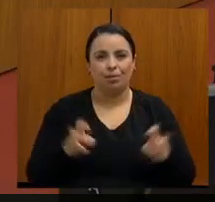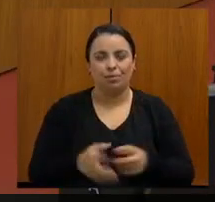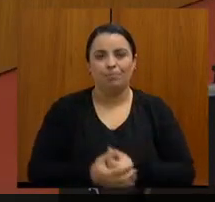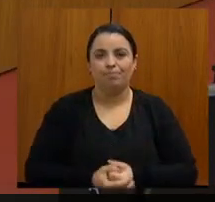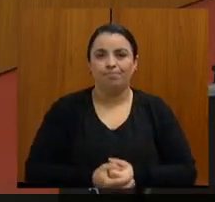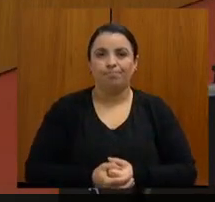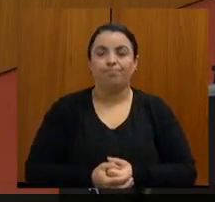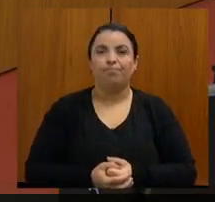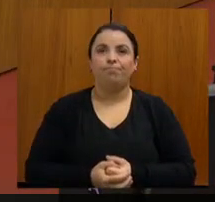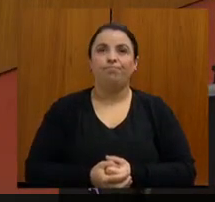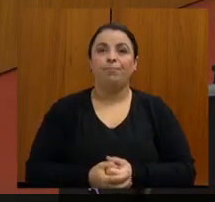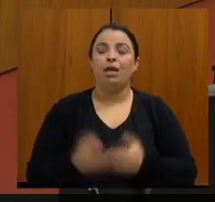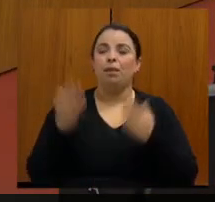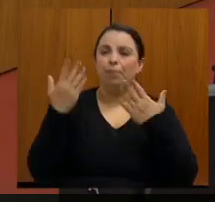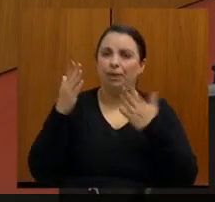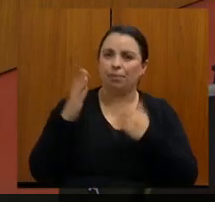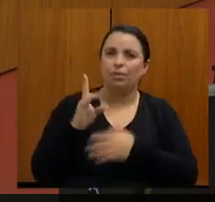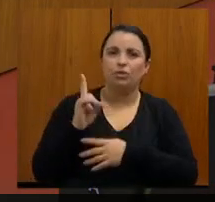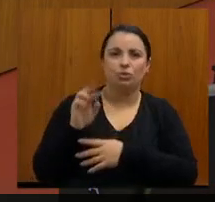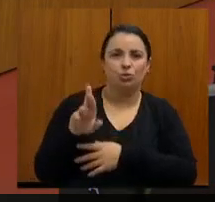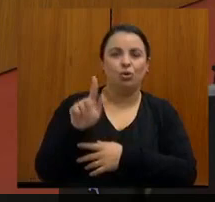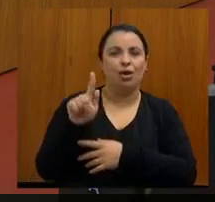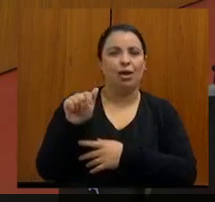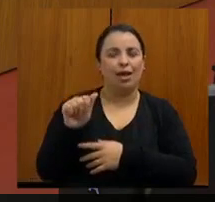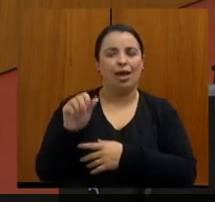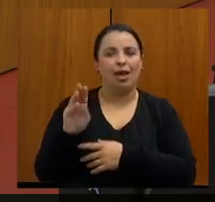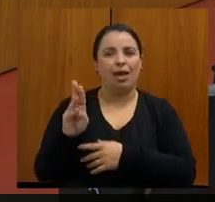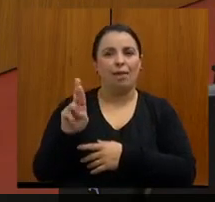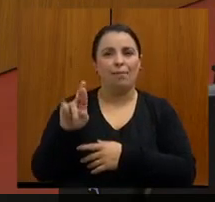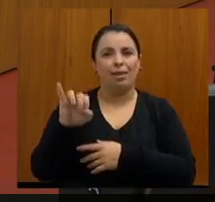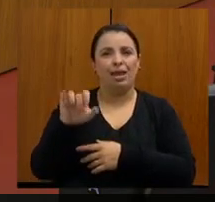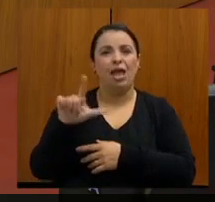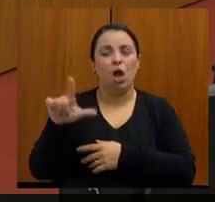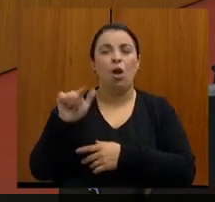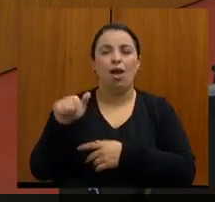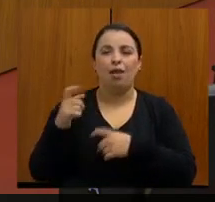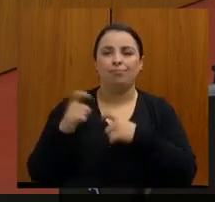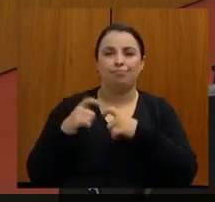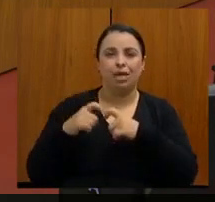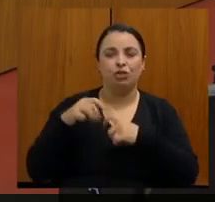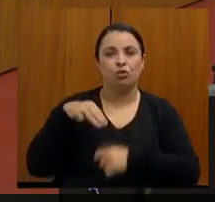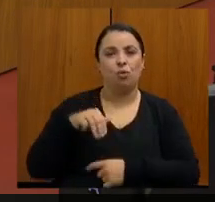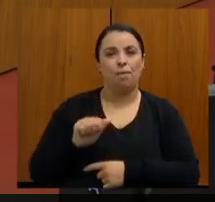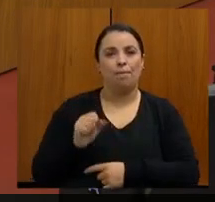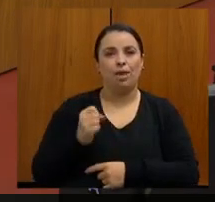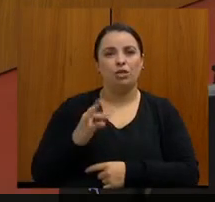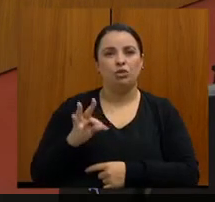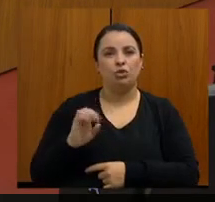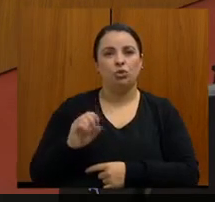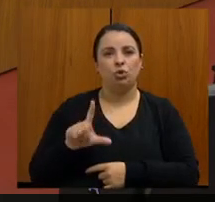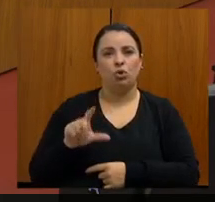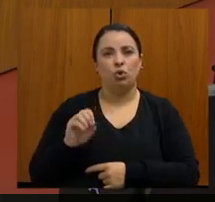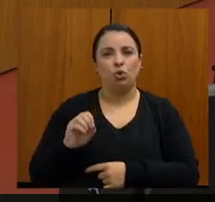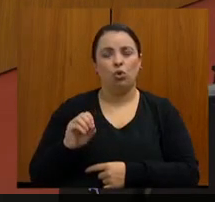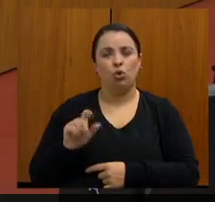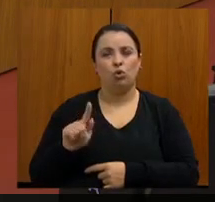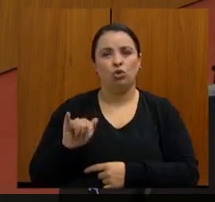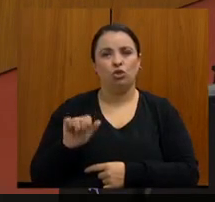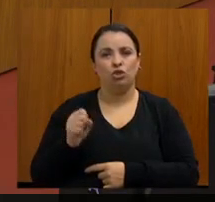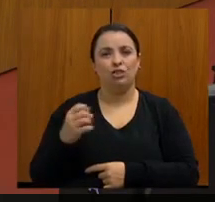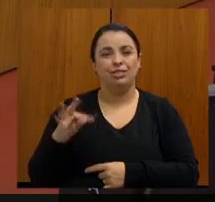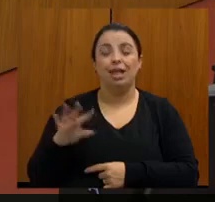Parabéns, doutor Gabriel, nosso colega mastologista, companheiro aí de muitos desafios dentro da